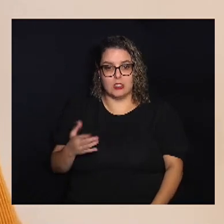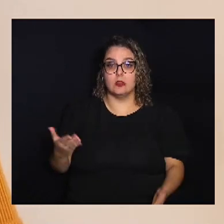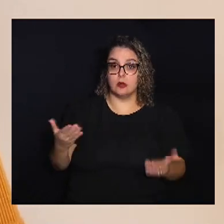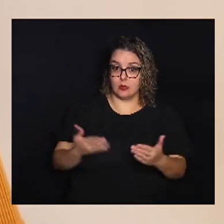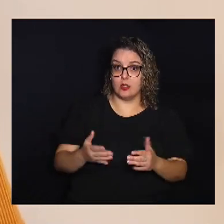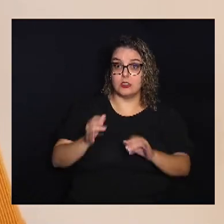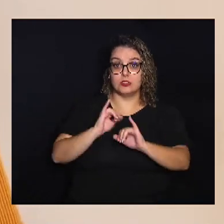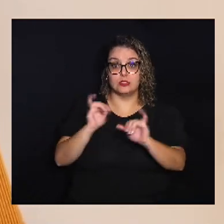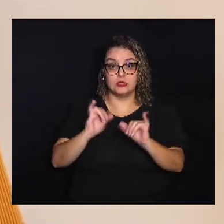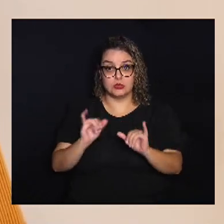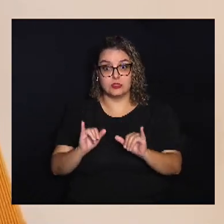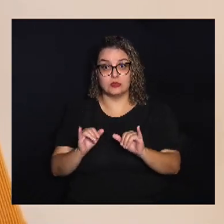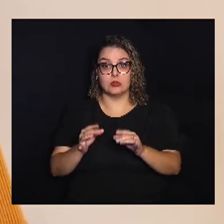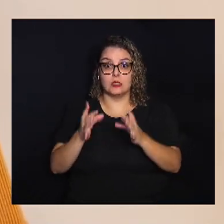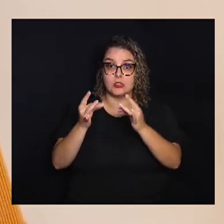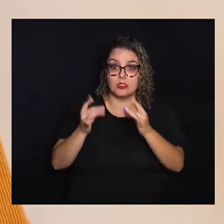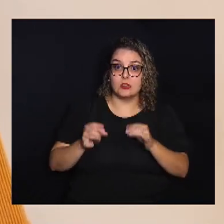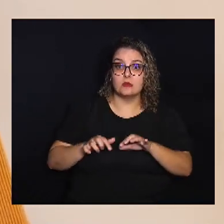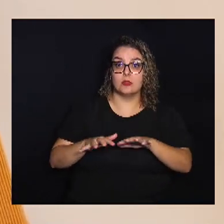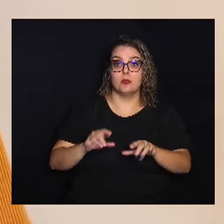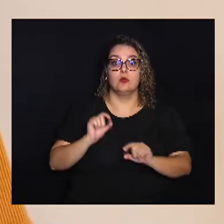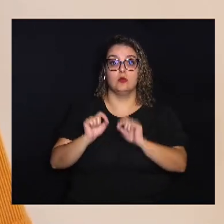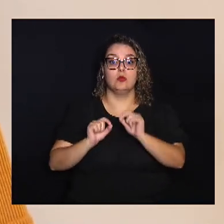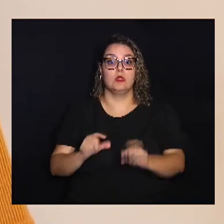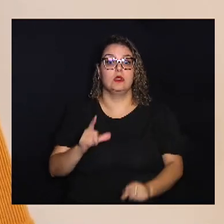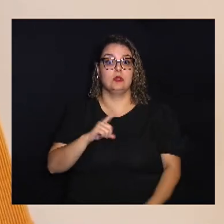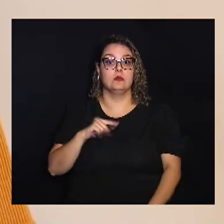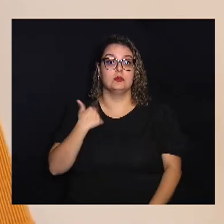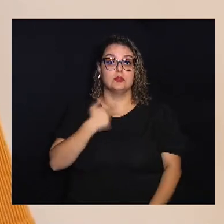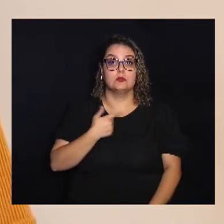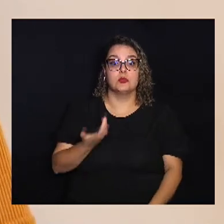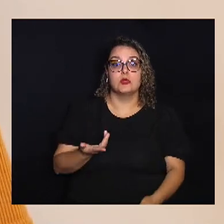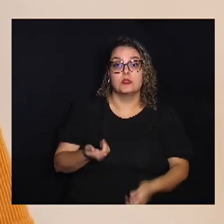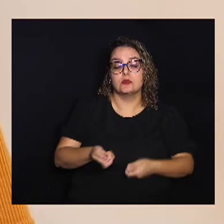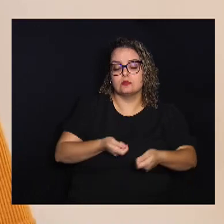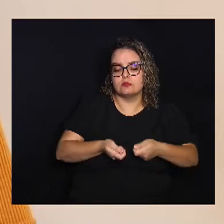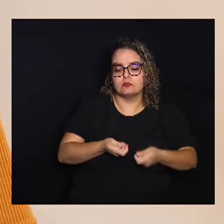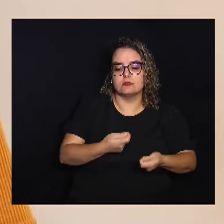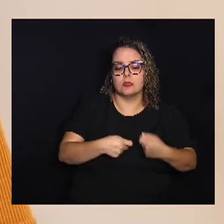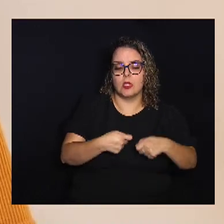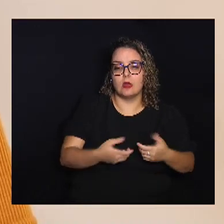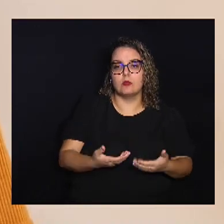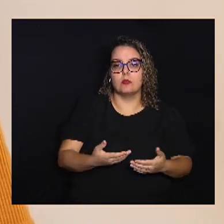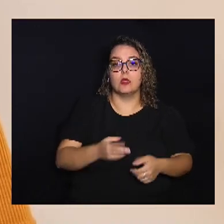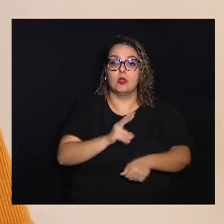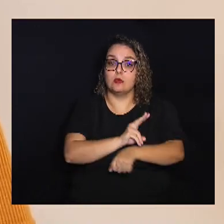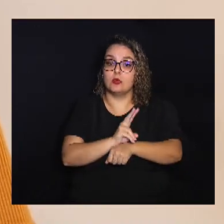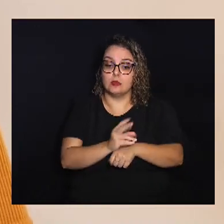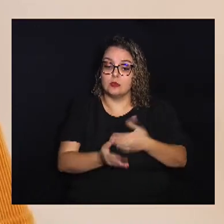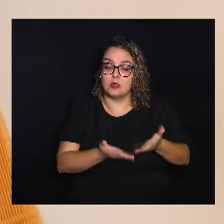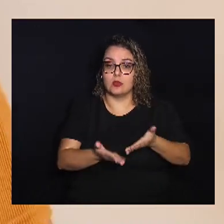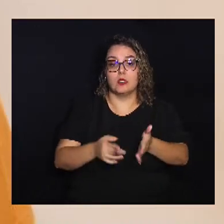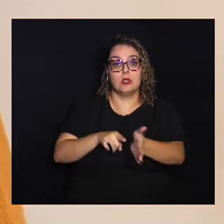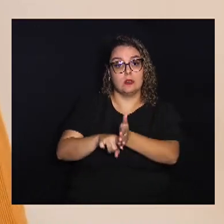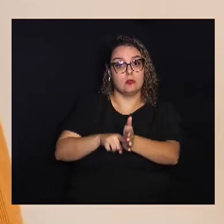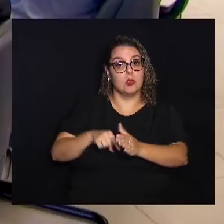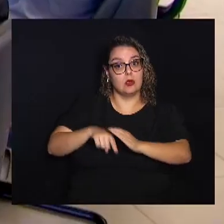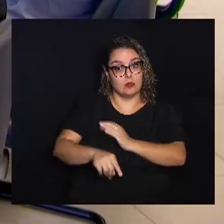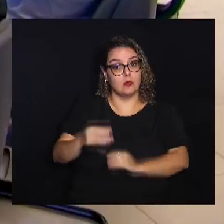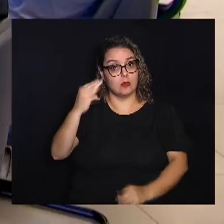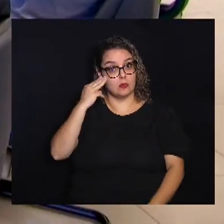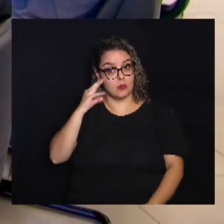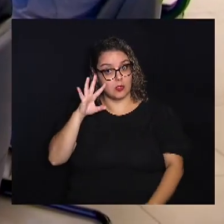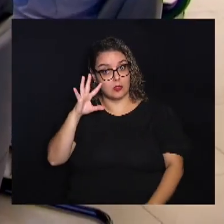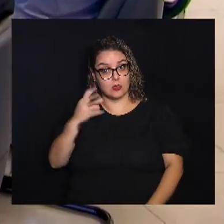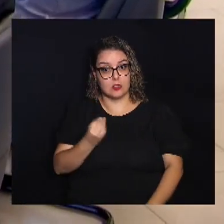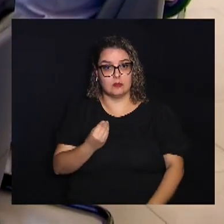divulgar E disseminar O que nós temos Sobre a nossa guarda E também procurar Promover pesquisas Que aprofundem a memória E o conhecimento da cidade